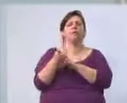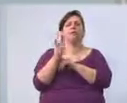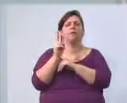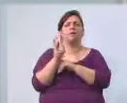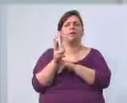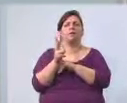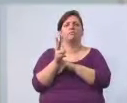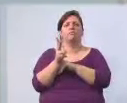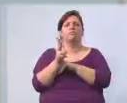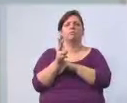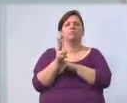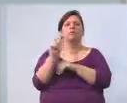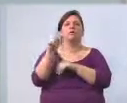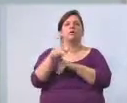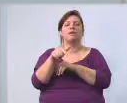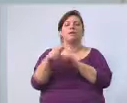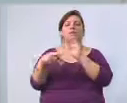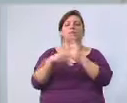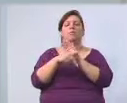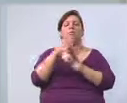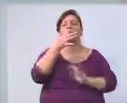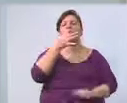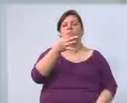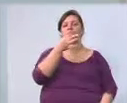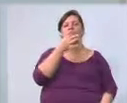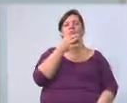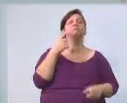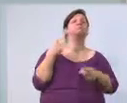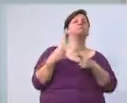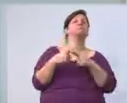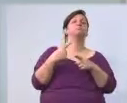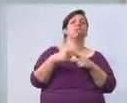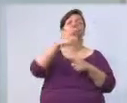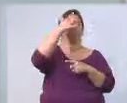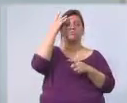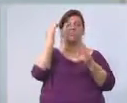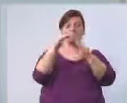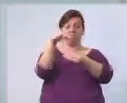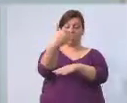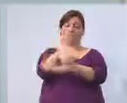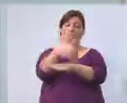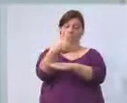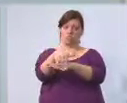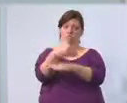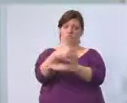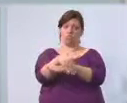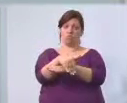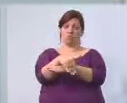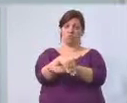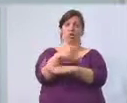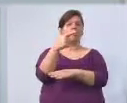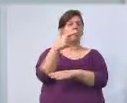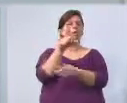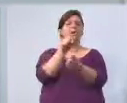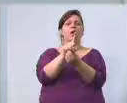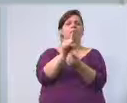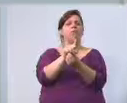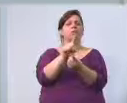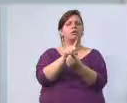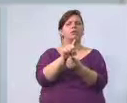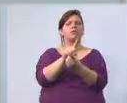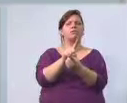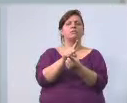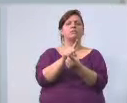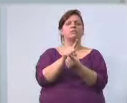elementos formadores de opinião, por que que os moradores de rua não são atendidos com